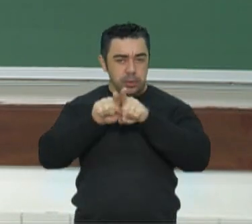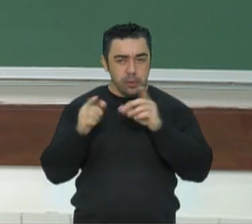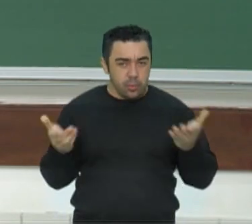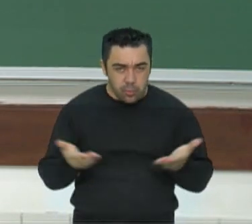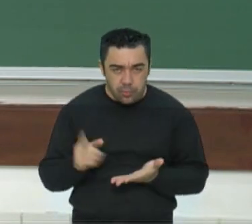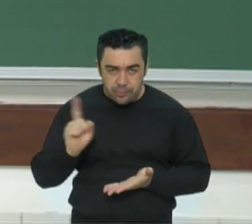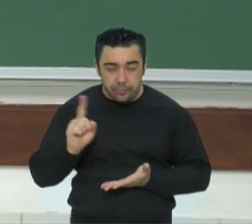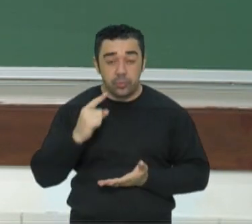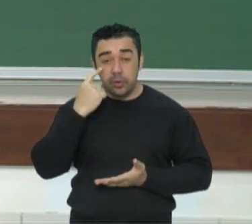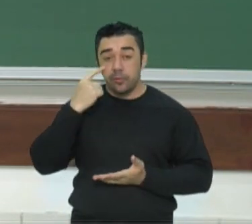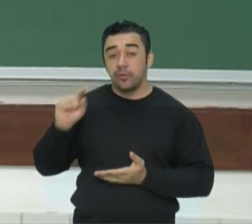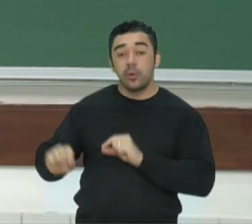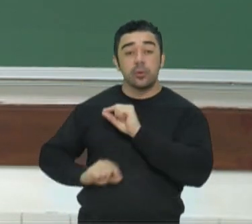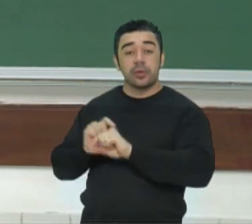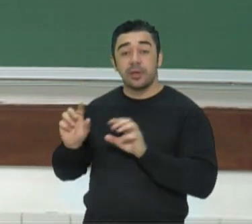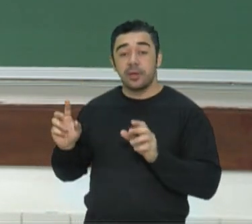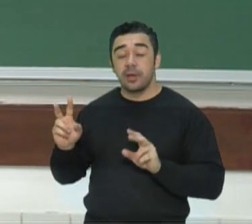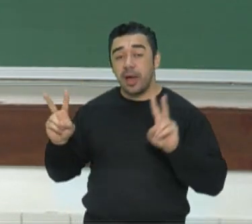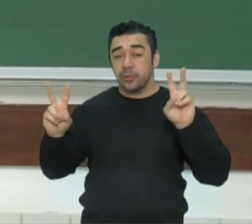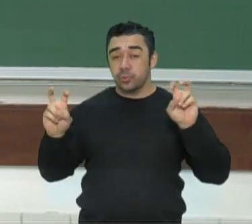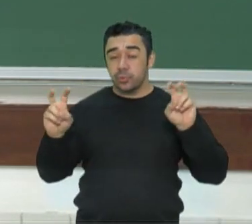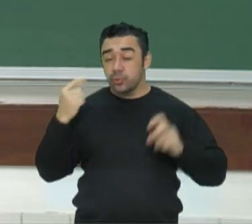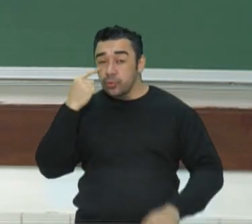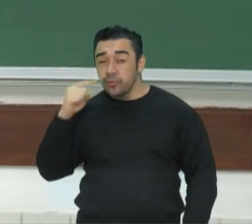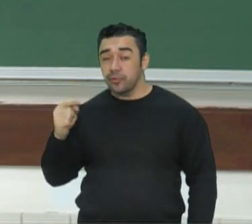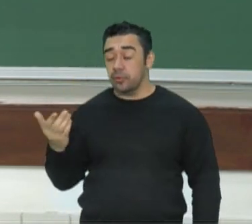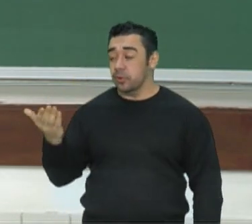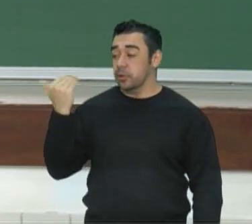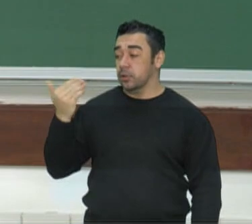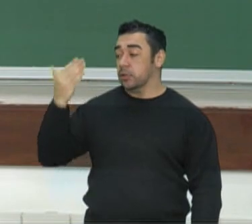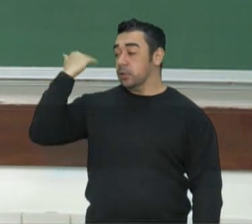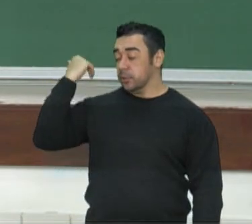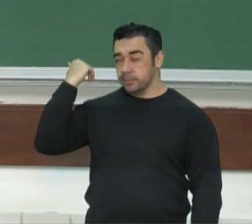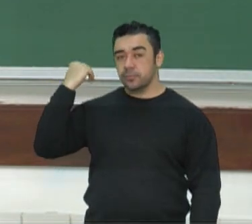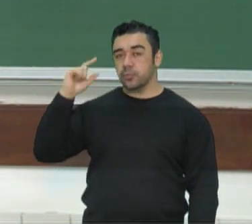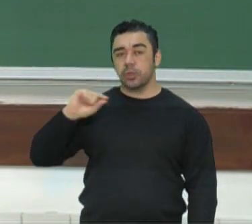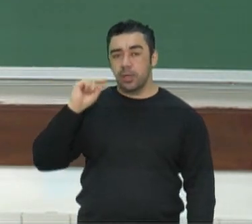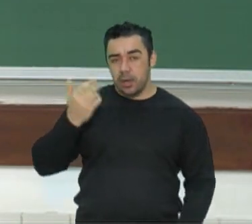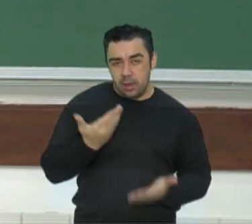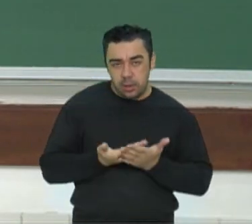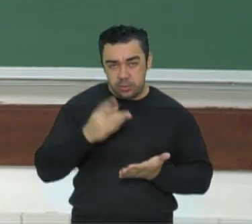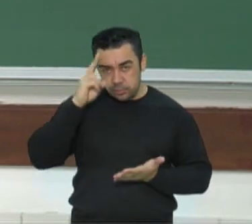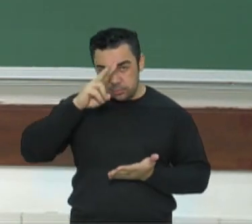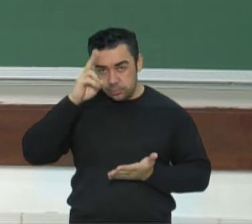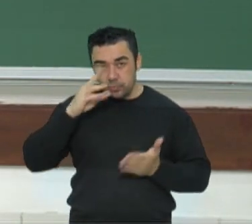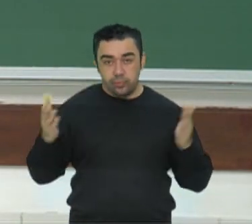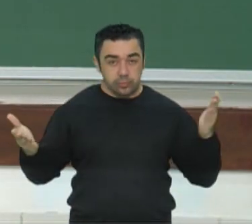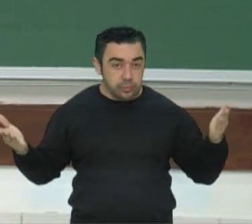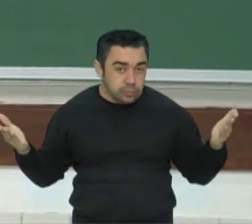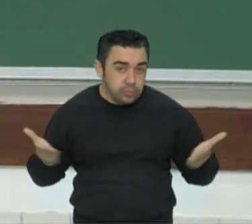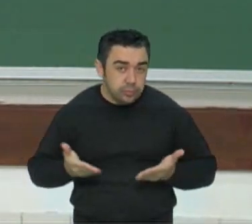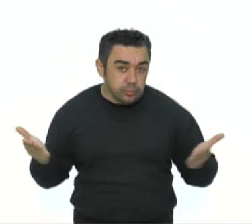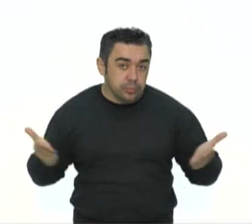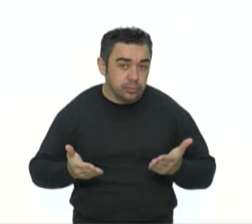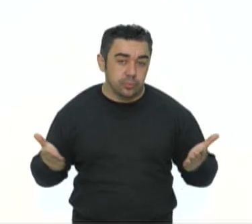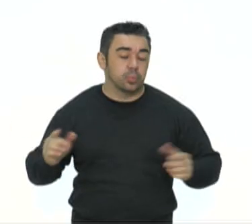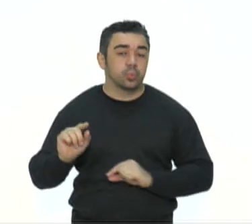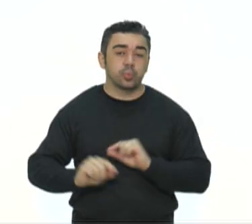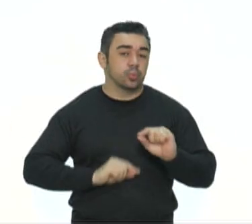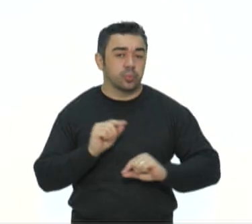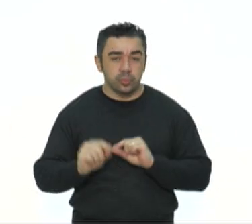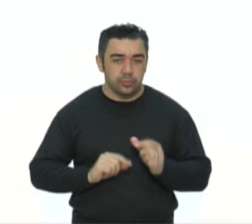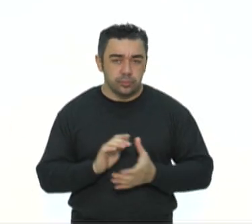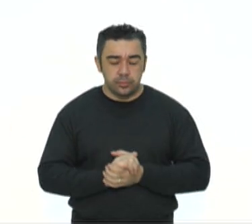Hoje vamos retomar um assunto que a gente viu um pouquinho antes nas aulas de história. Hoje, nós vamos falar sobre